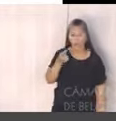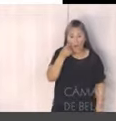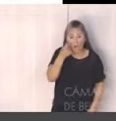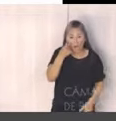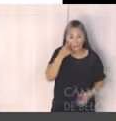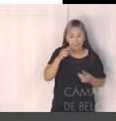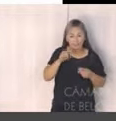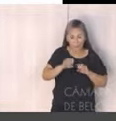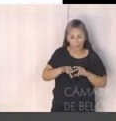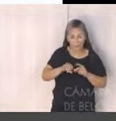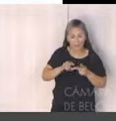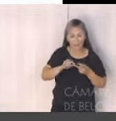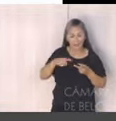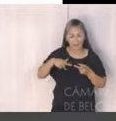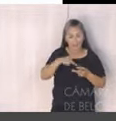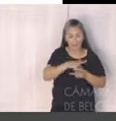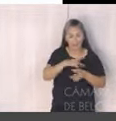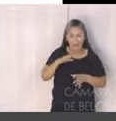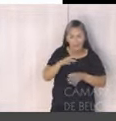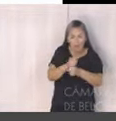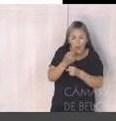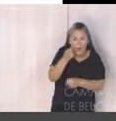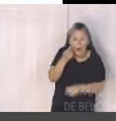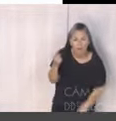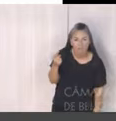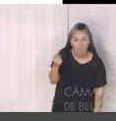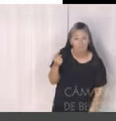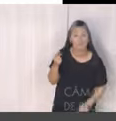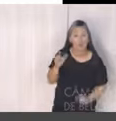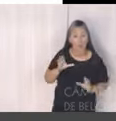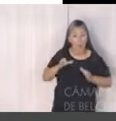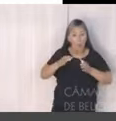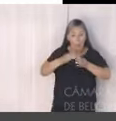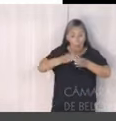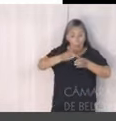saúde somados, representam metade do orçamento da prefeitura.